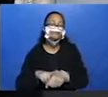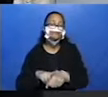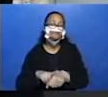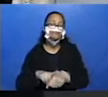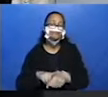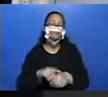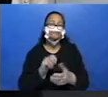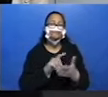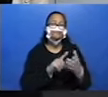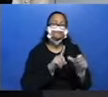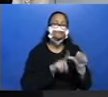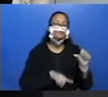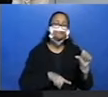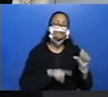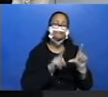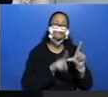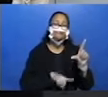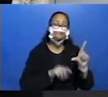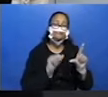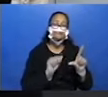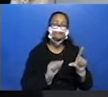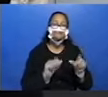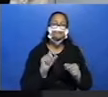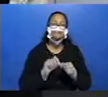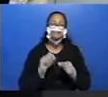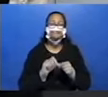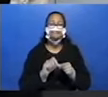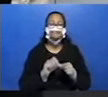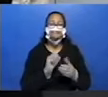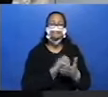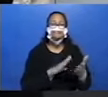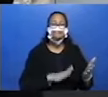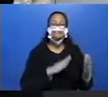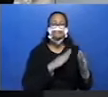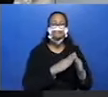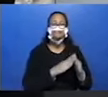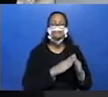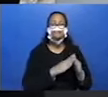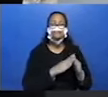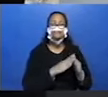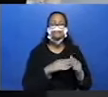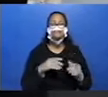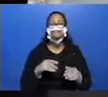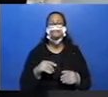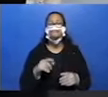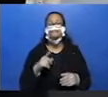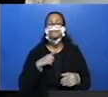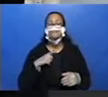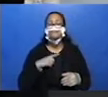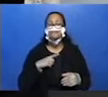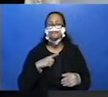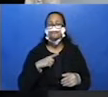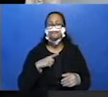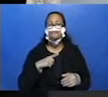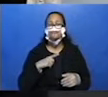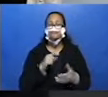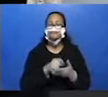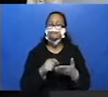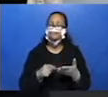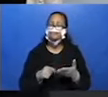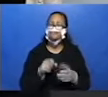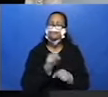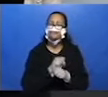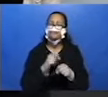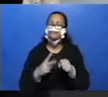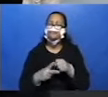Então, na letra A. Fiz minha tarefa. Mas ele tá pedindo pra eu acrescentar um advérbio de tempo. Qual advérbio